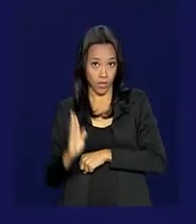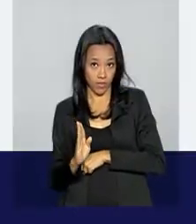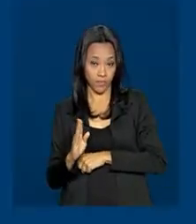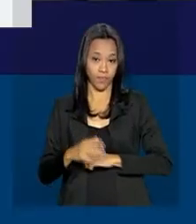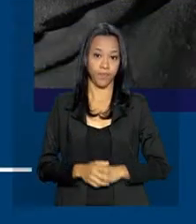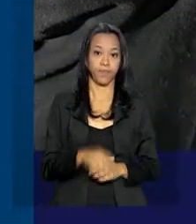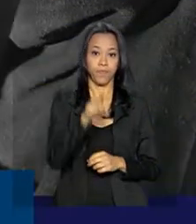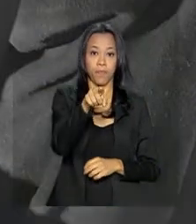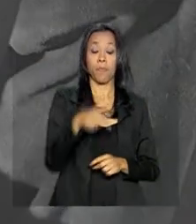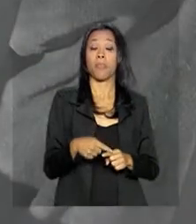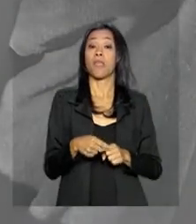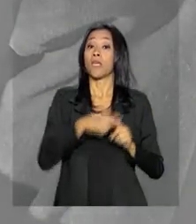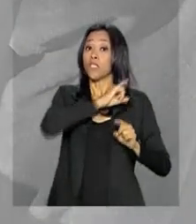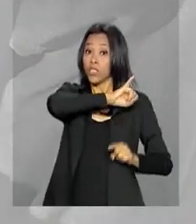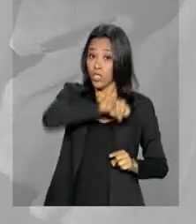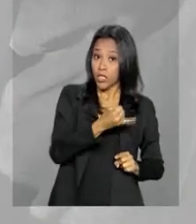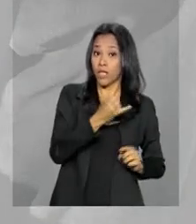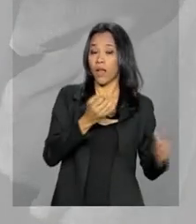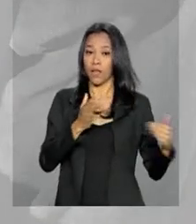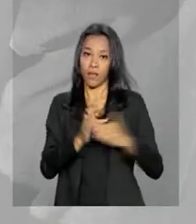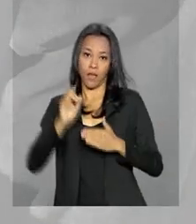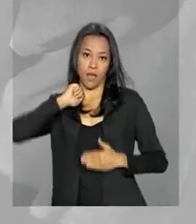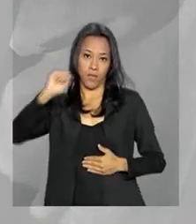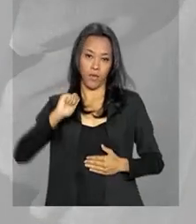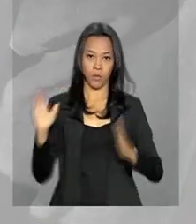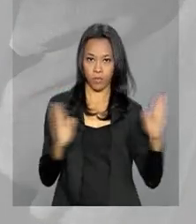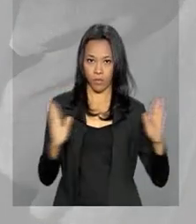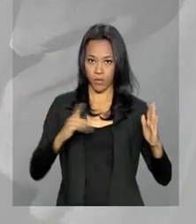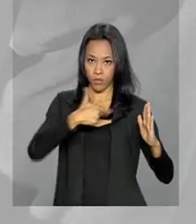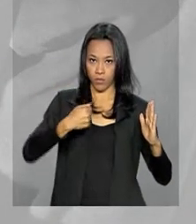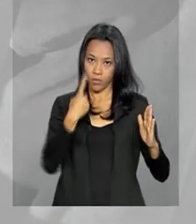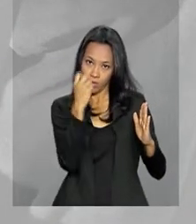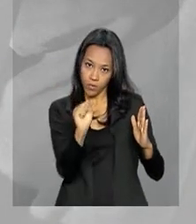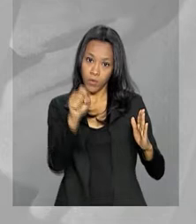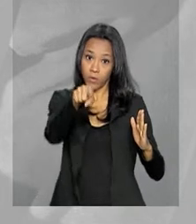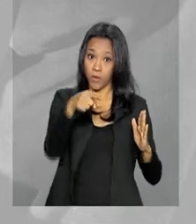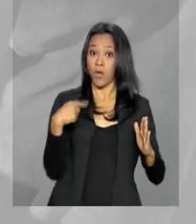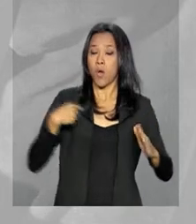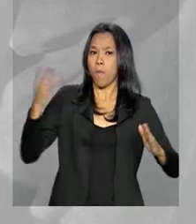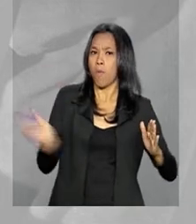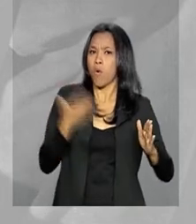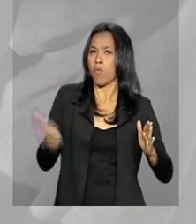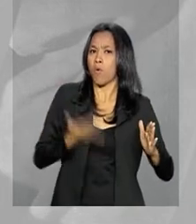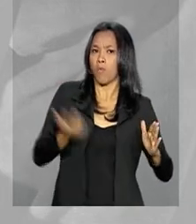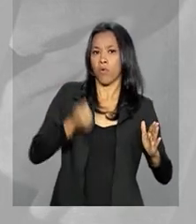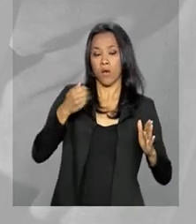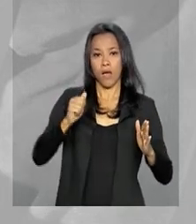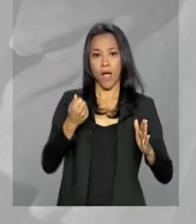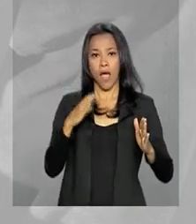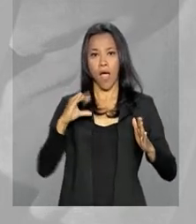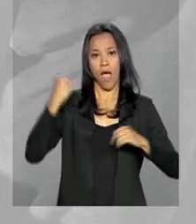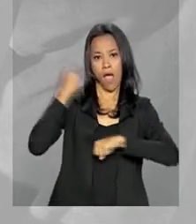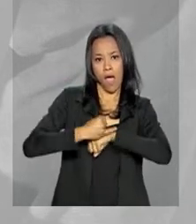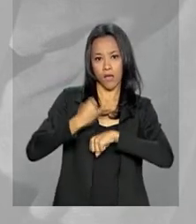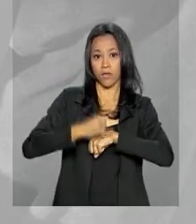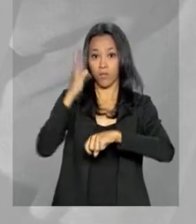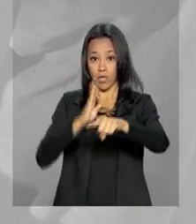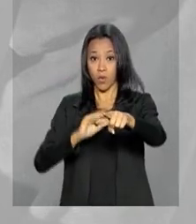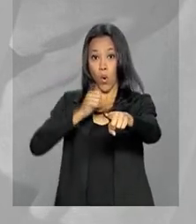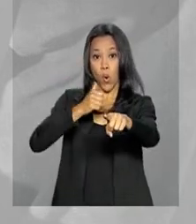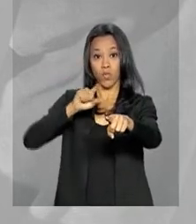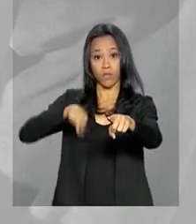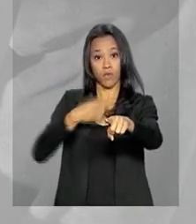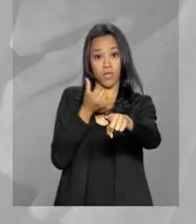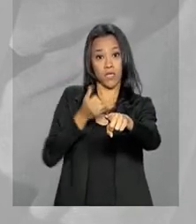De janeiro a abril de 2018, a produção brasileira de aço bruto alcançou 11,6 milhões de